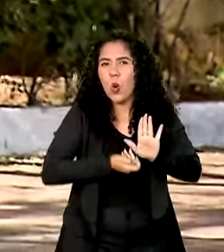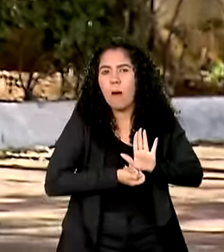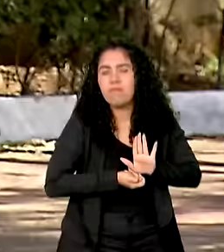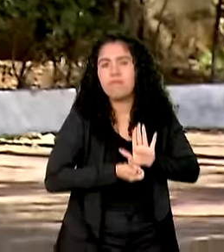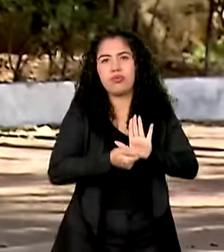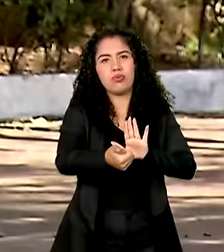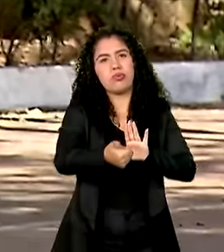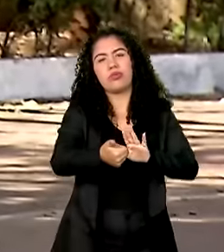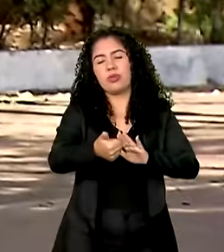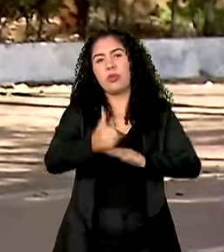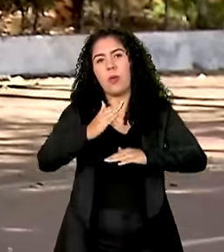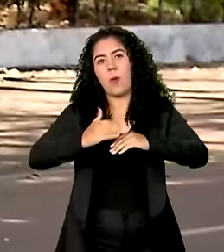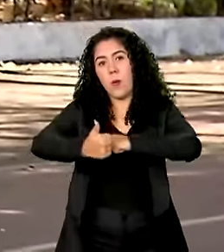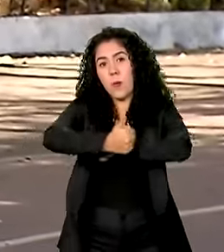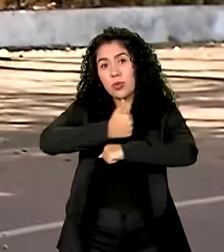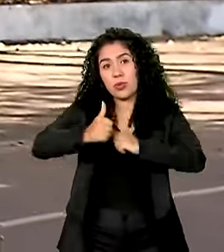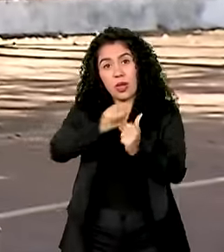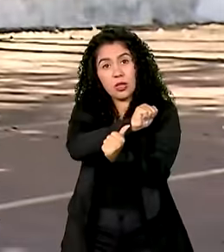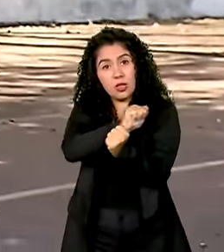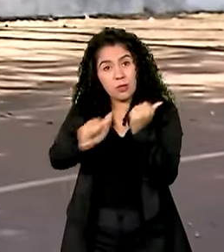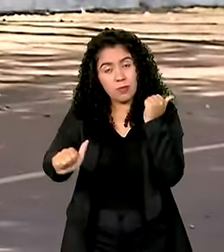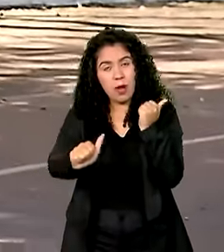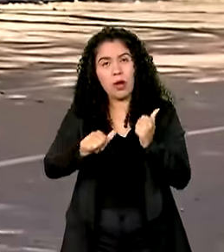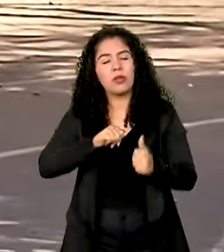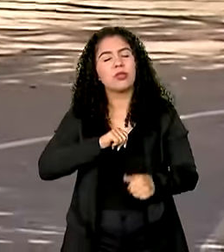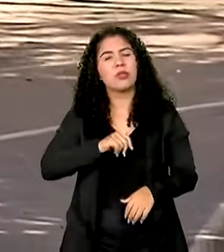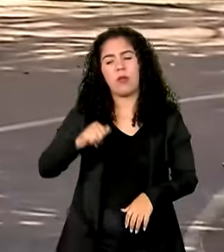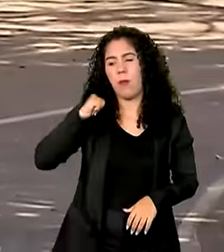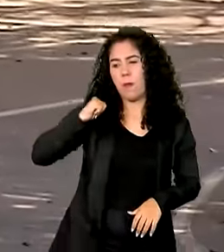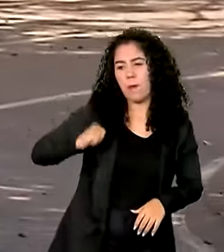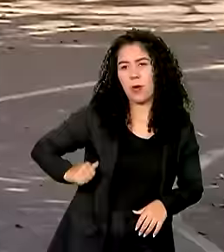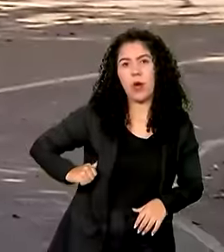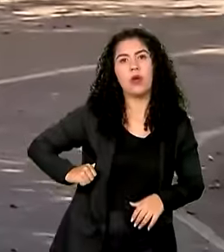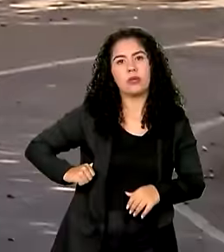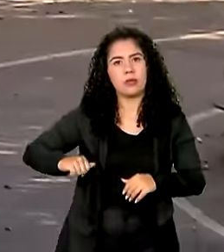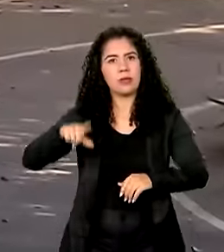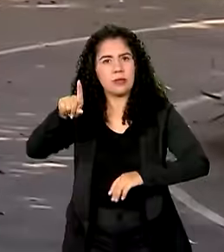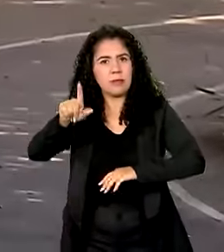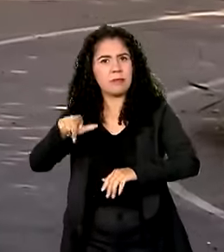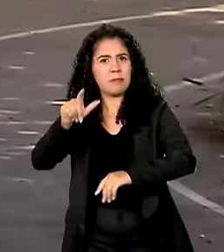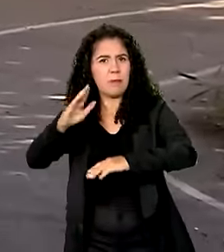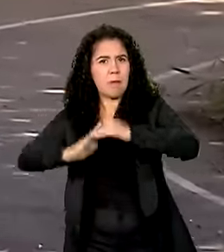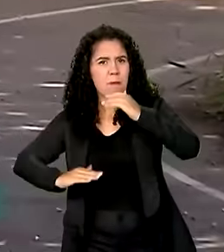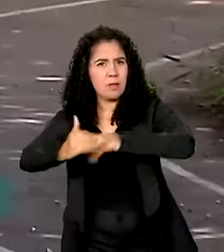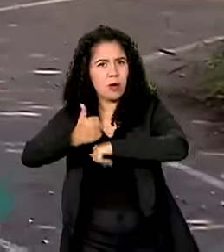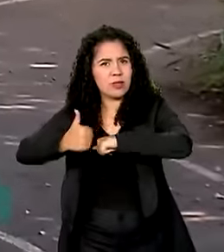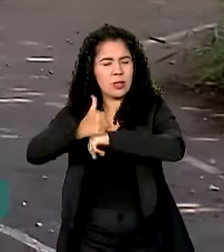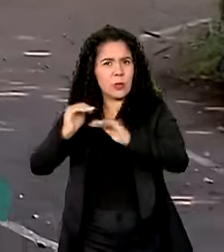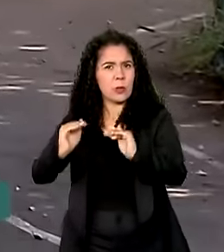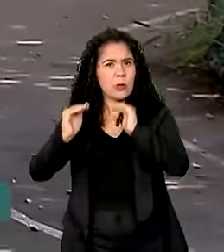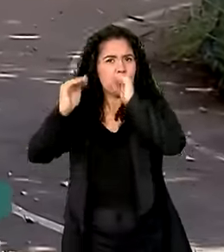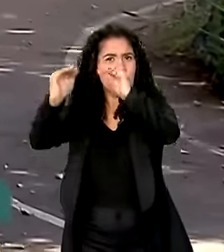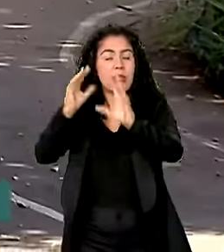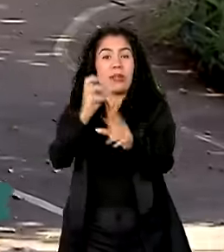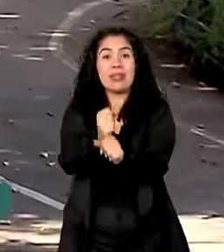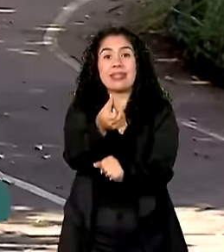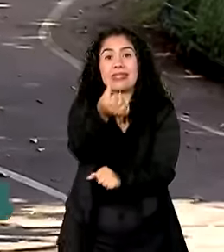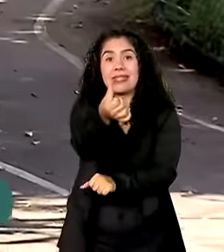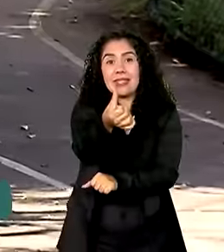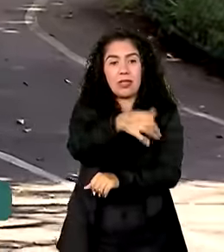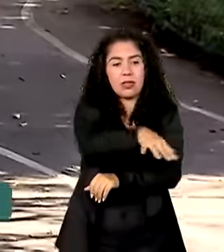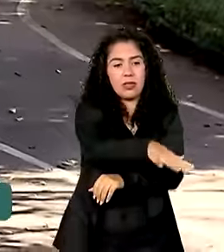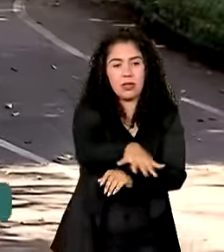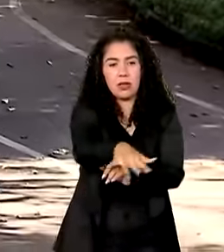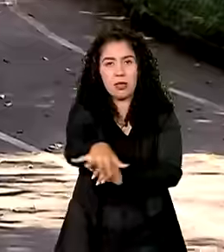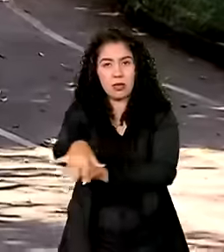esportistas do mundo. O programa oferece bolsas para atletas de alto rendimento que disputam em seis categorias. Os atletas de